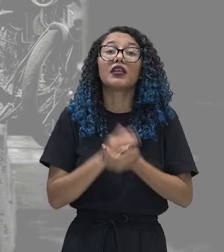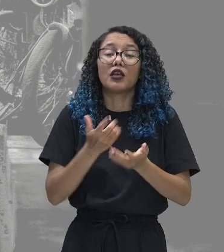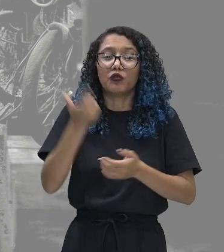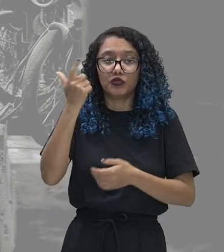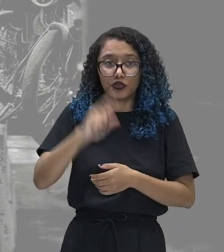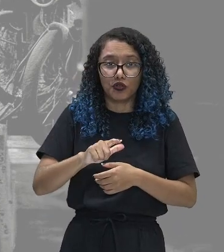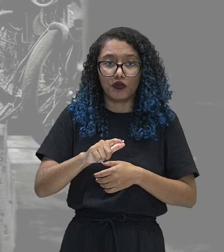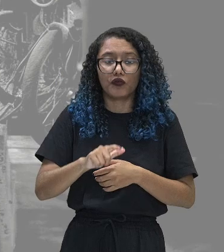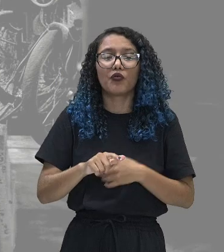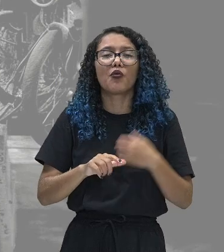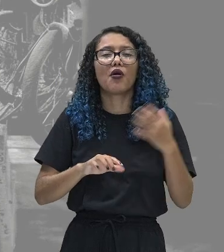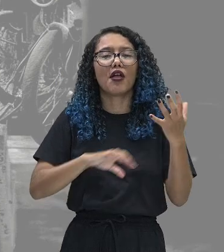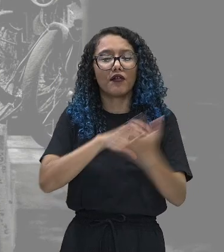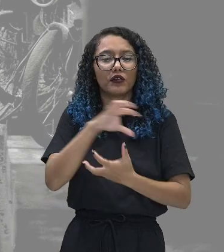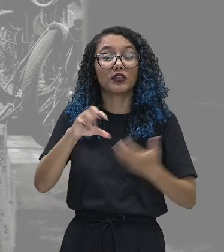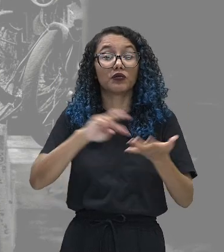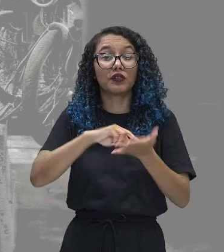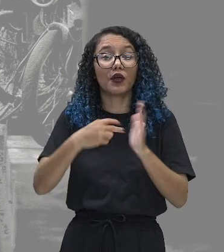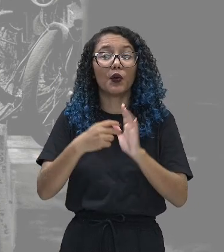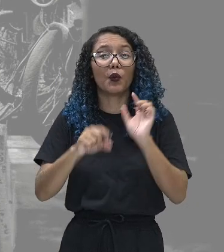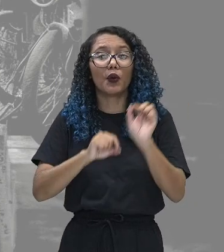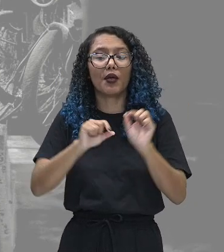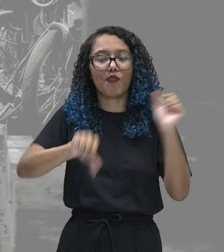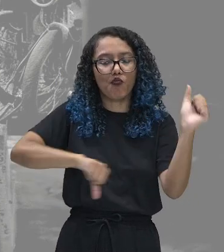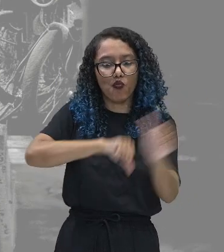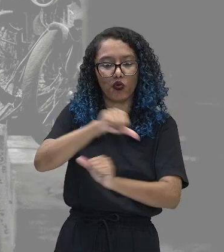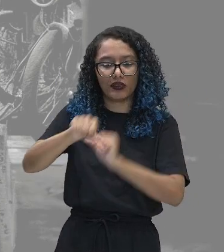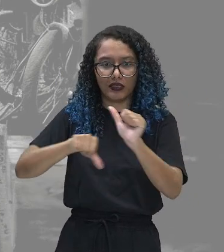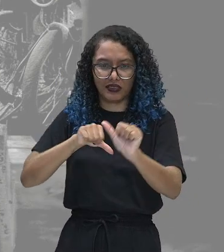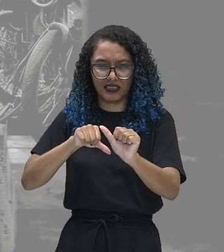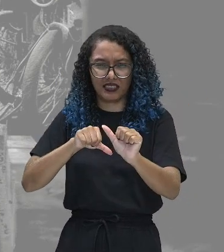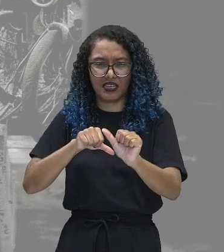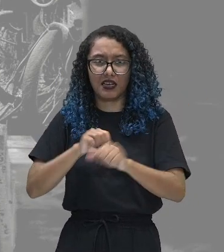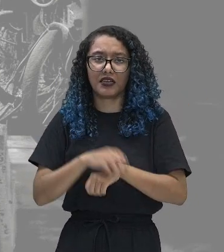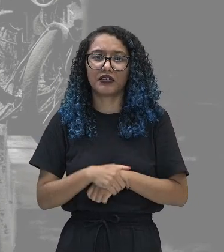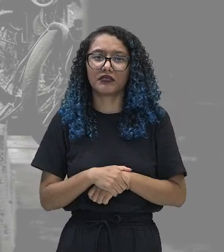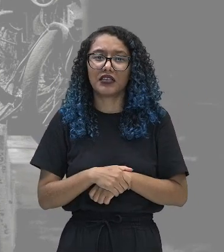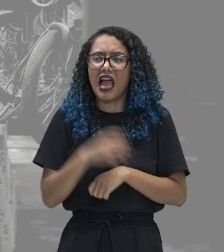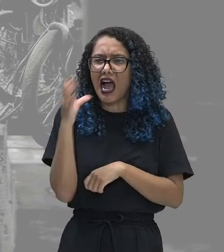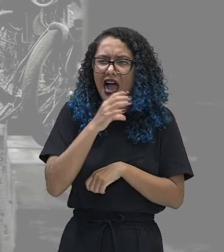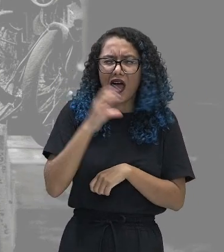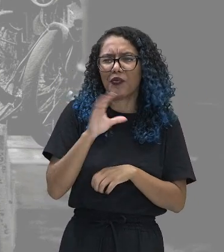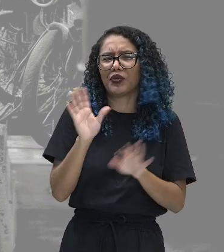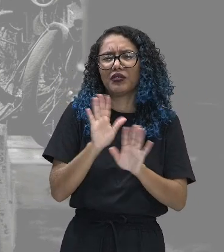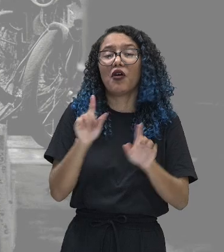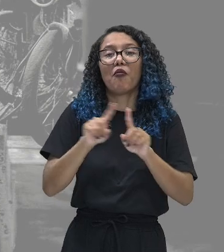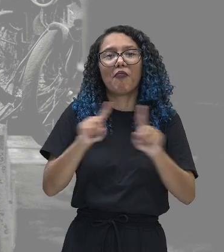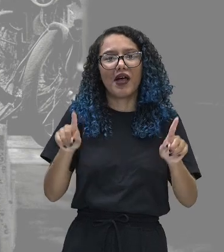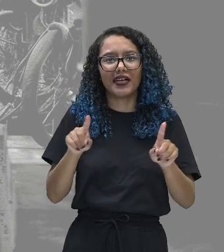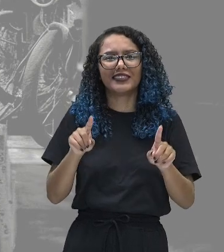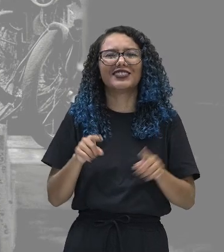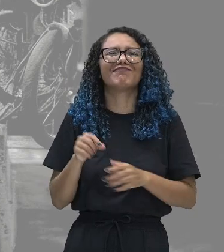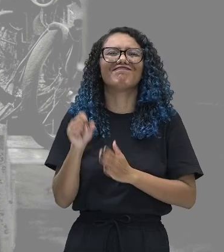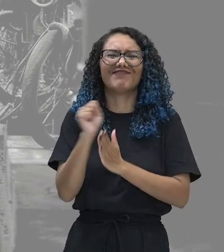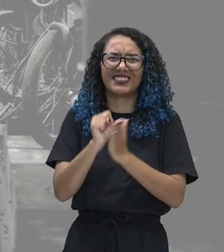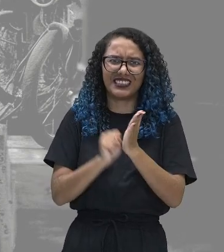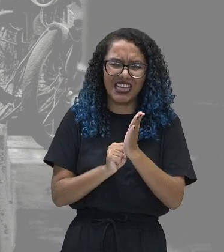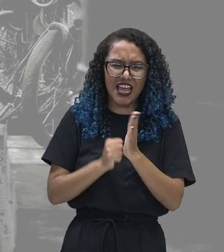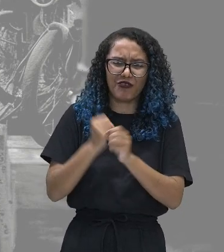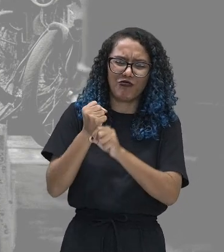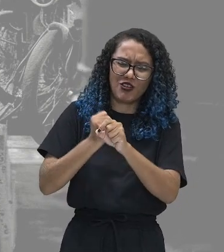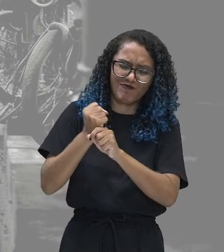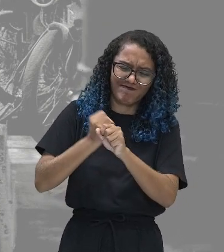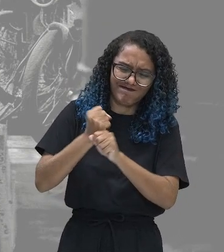Mudança Radical. Não aconteceu do dia para a noite, tá, gente? Foram séculos e séculos para a gente compreender